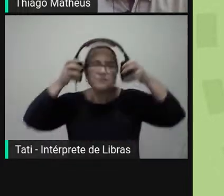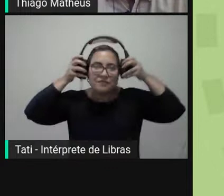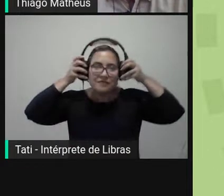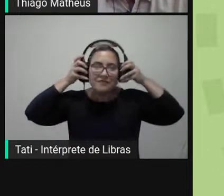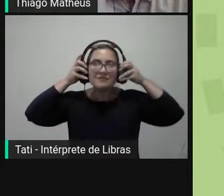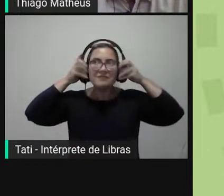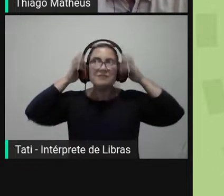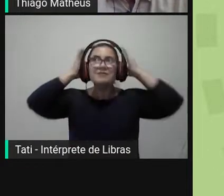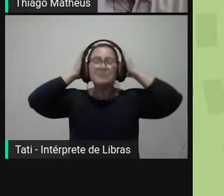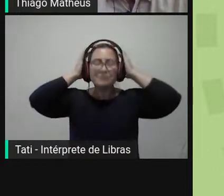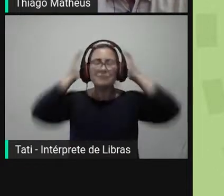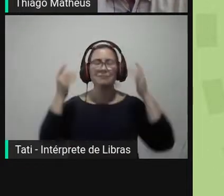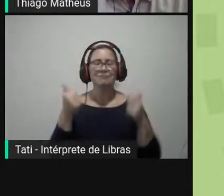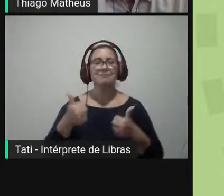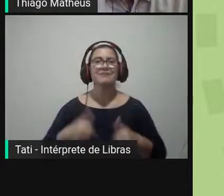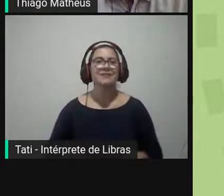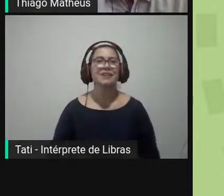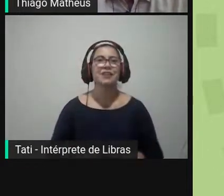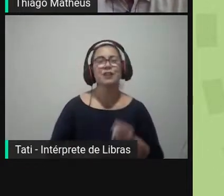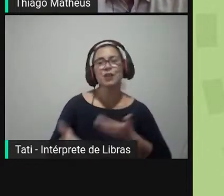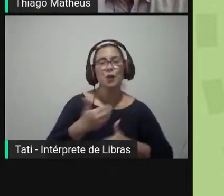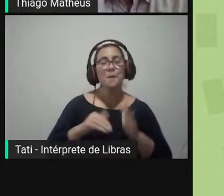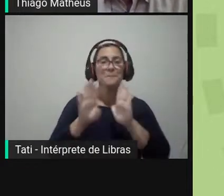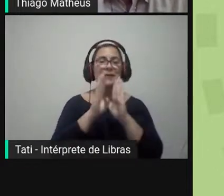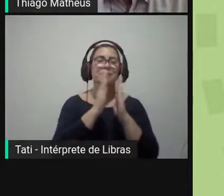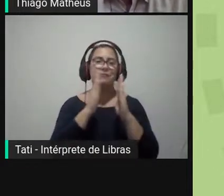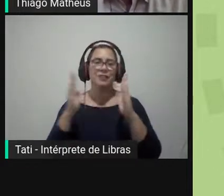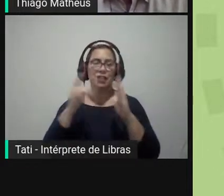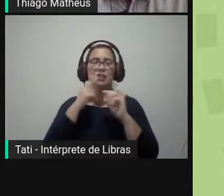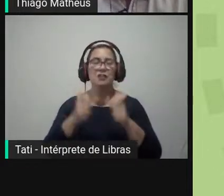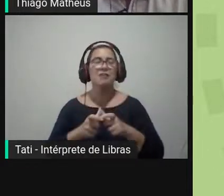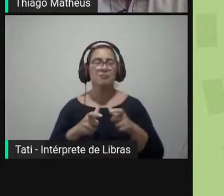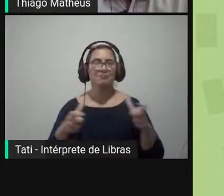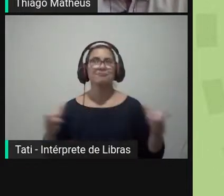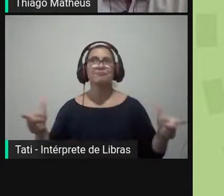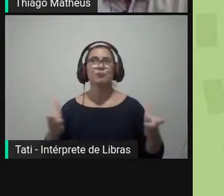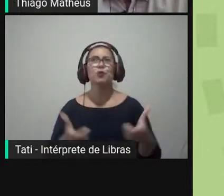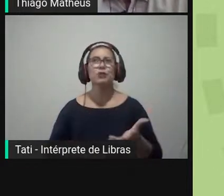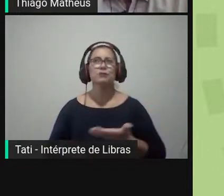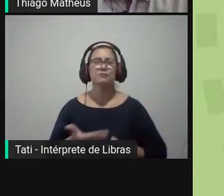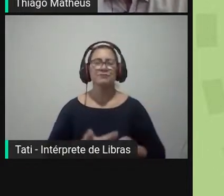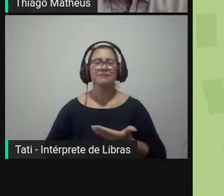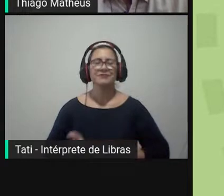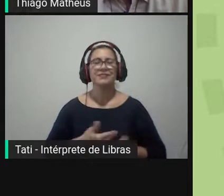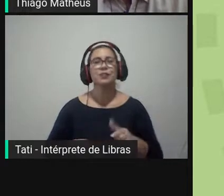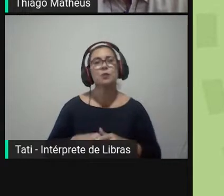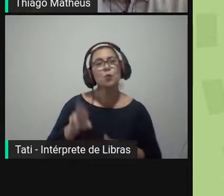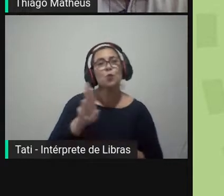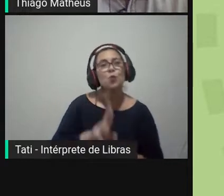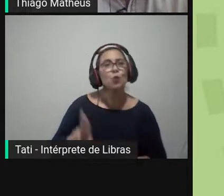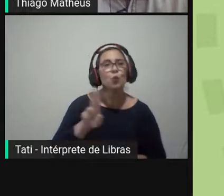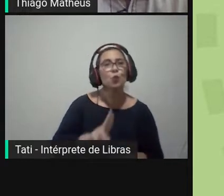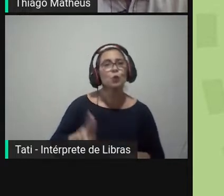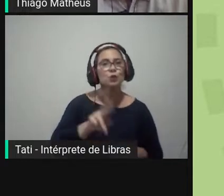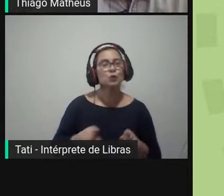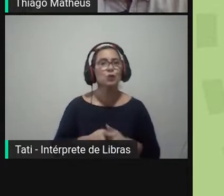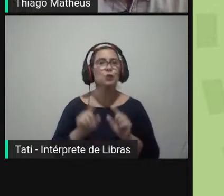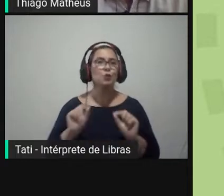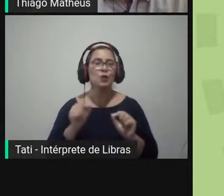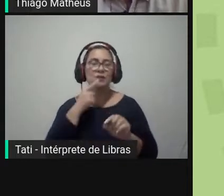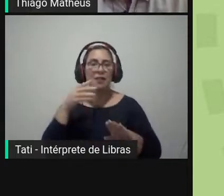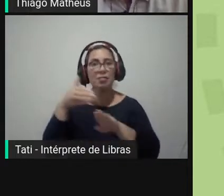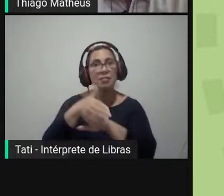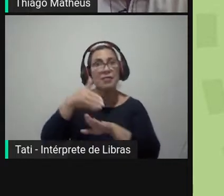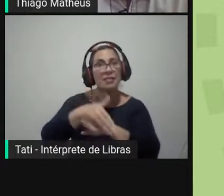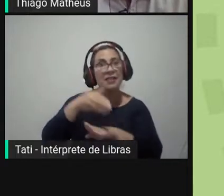a bibliografia está bem abrangente. Para isso, eu utilizei várias ferramentas que acessam